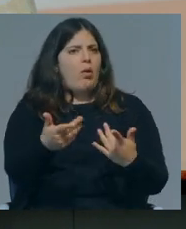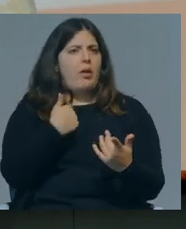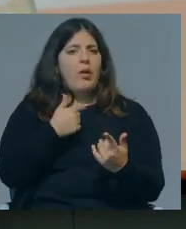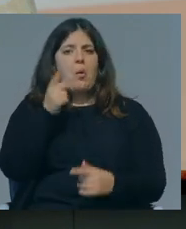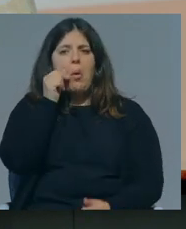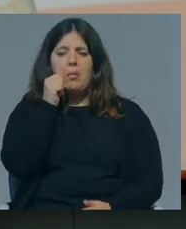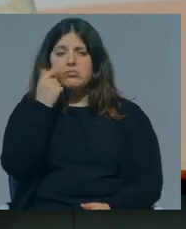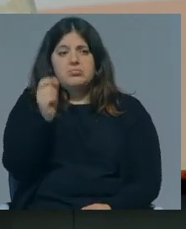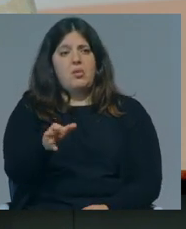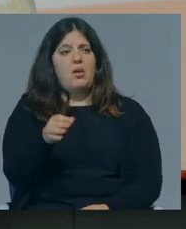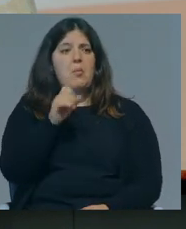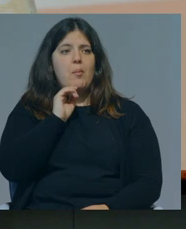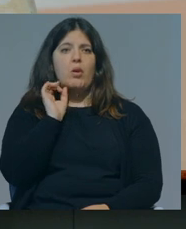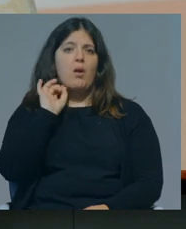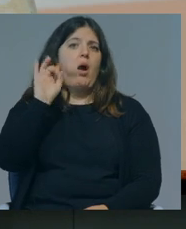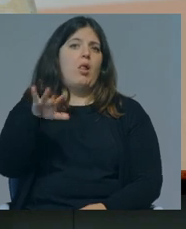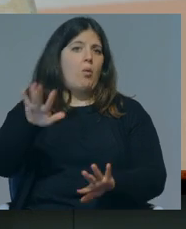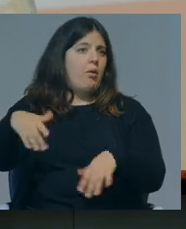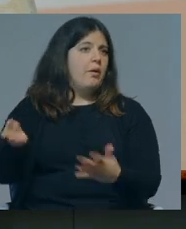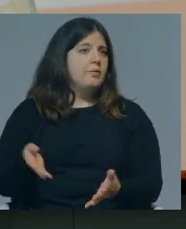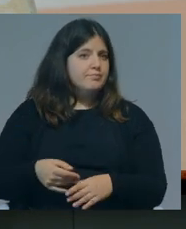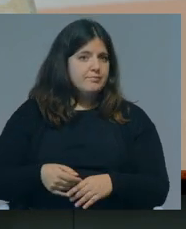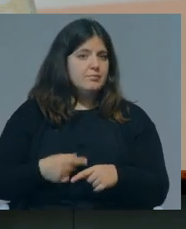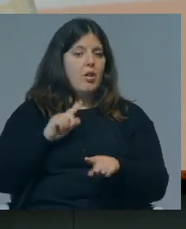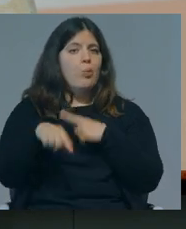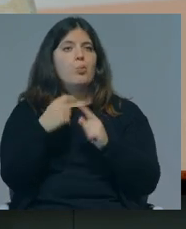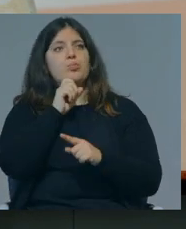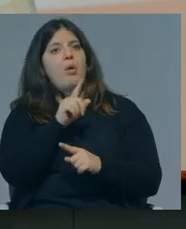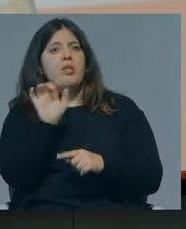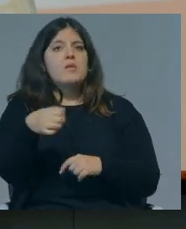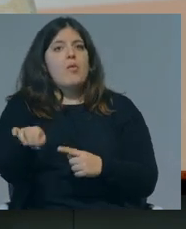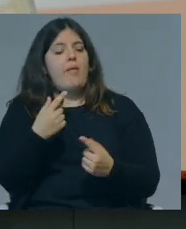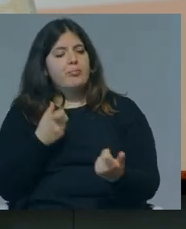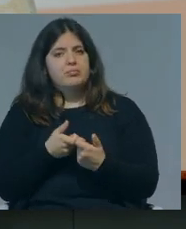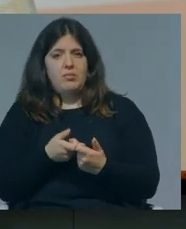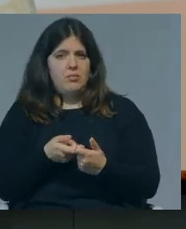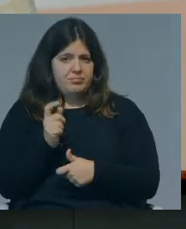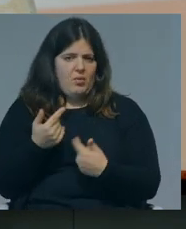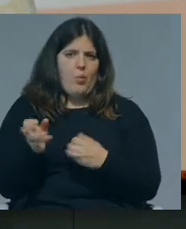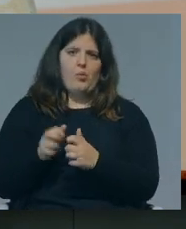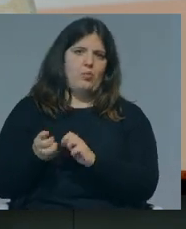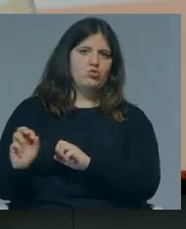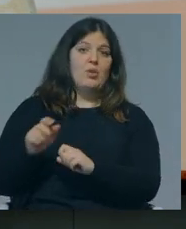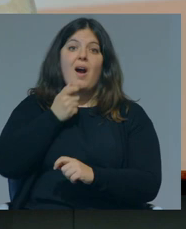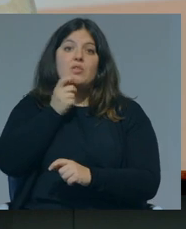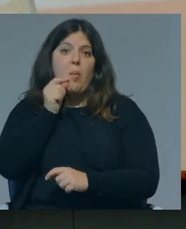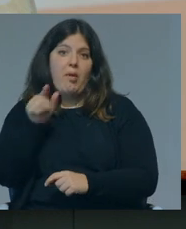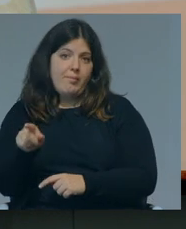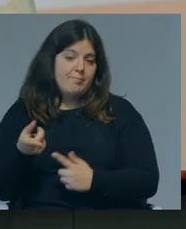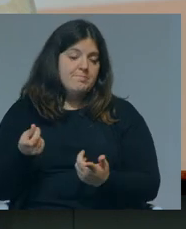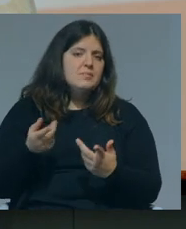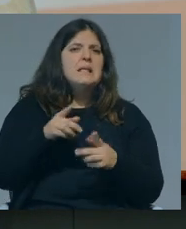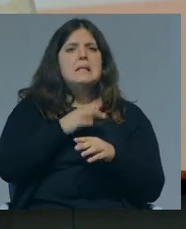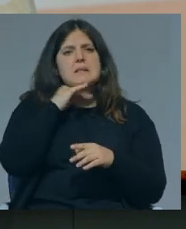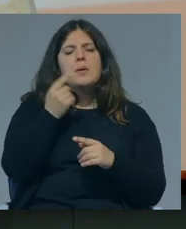para, no fundo, mandar uma laracha, não é? E depois poder ou não aquilo bater certo, ou... E é muito engraçado perceber